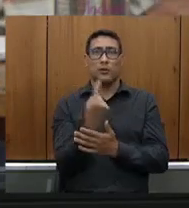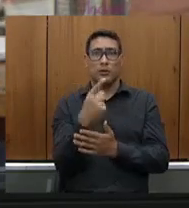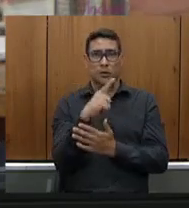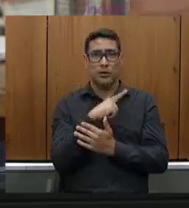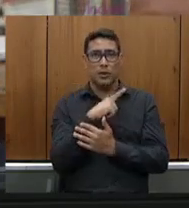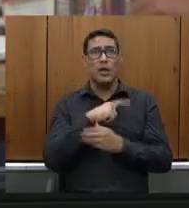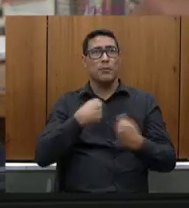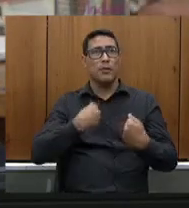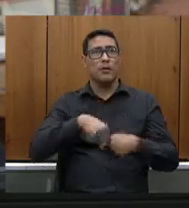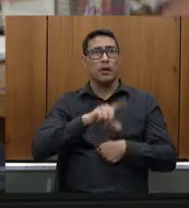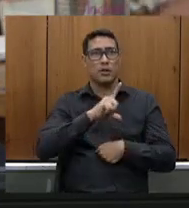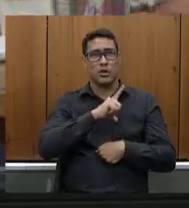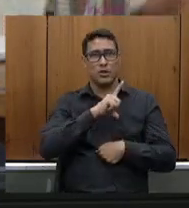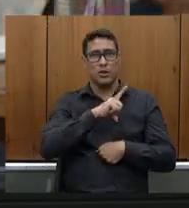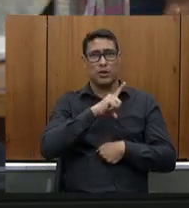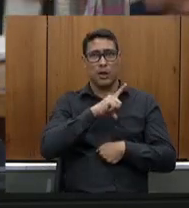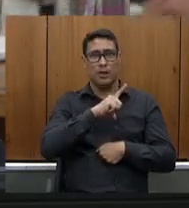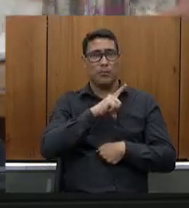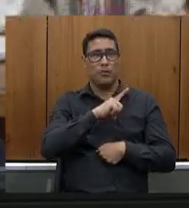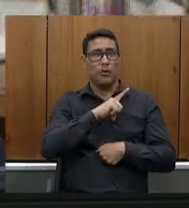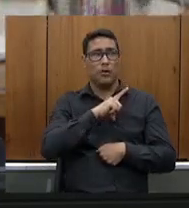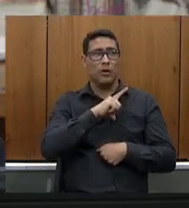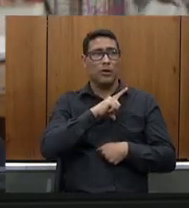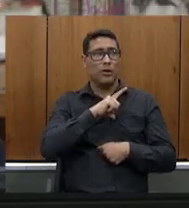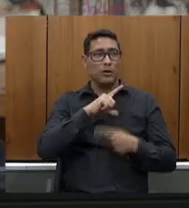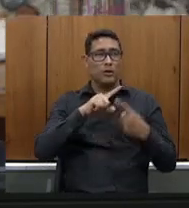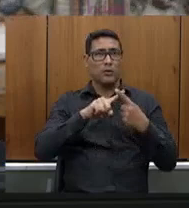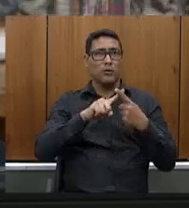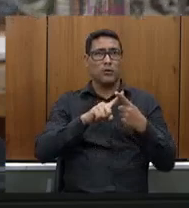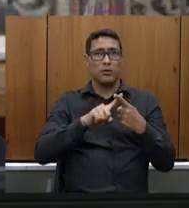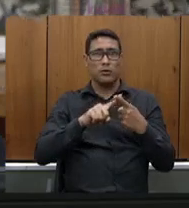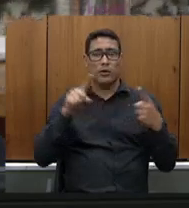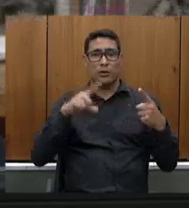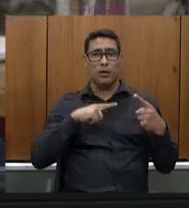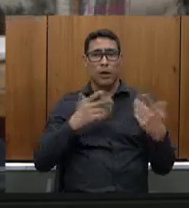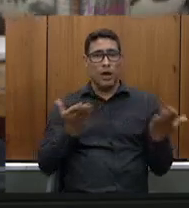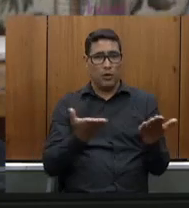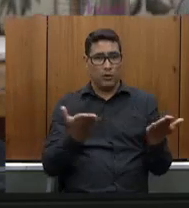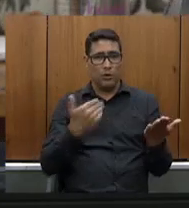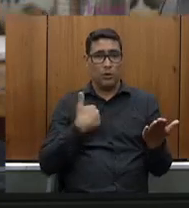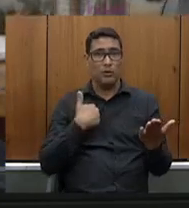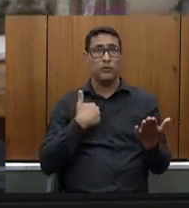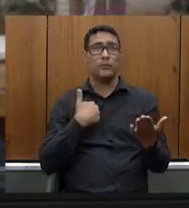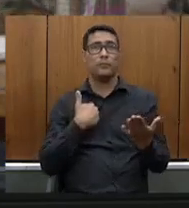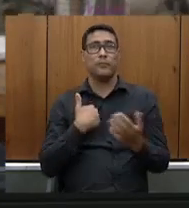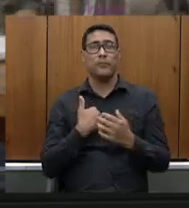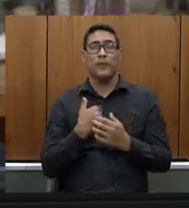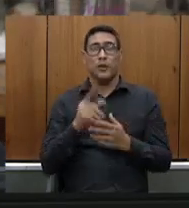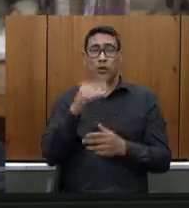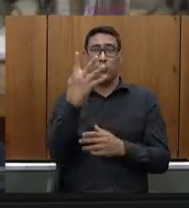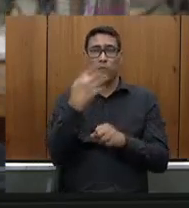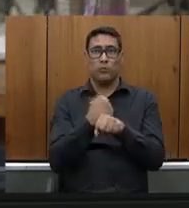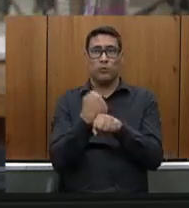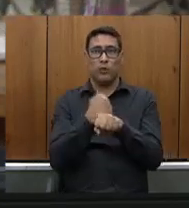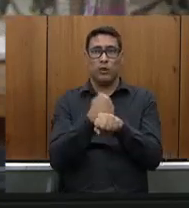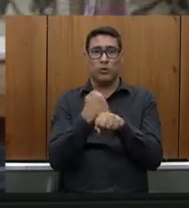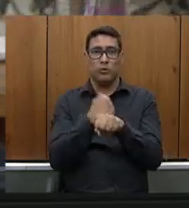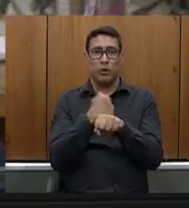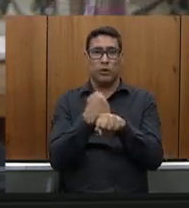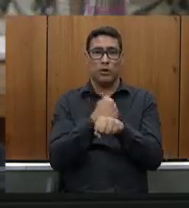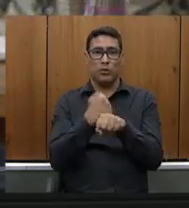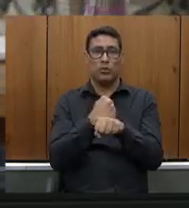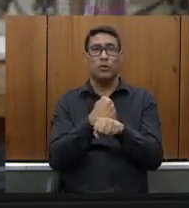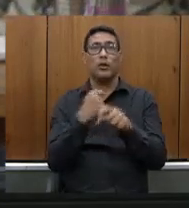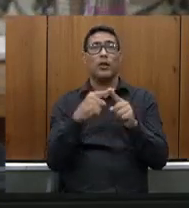precisa de tempo e certamente o que estamos plantando agora será acolhido em 3, 4 anos eu não tenho dúvida